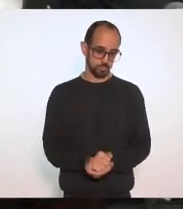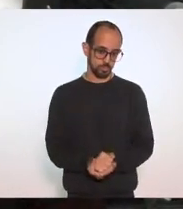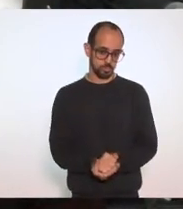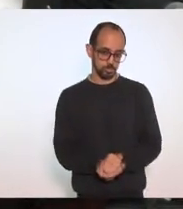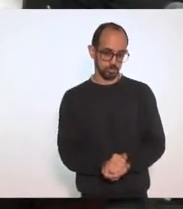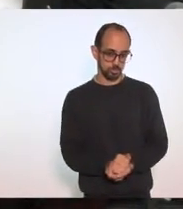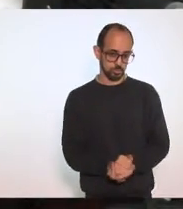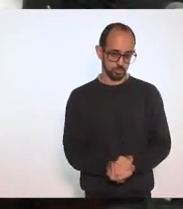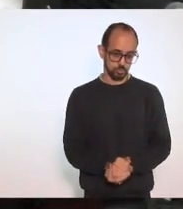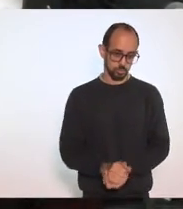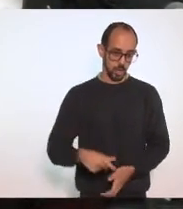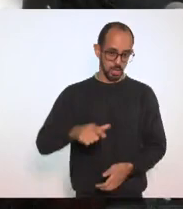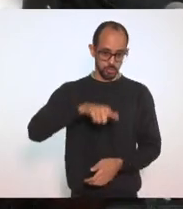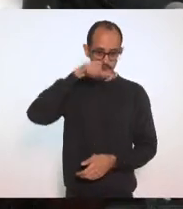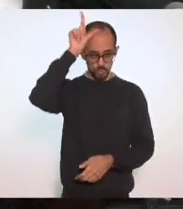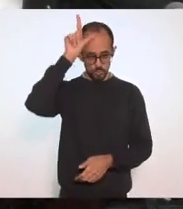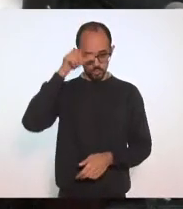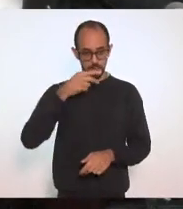A do Luiz fala